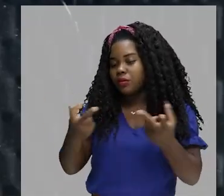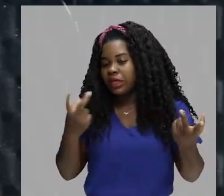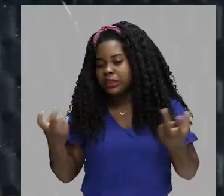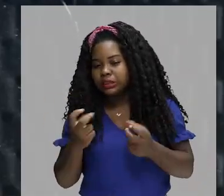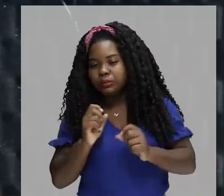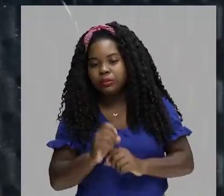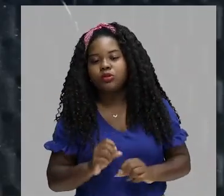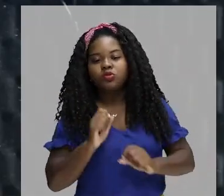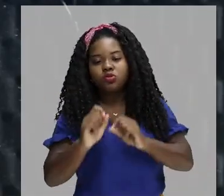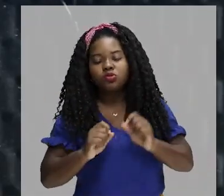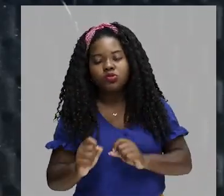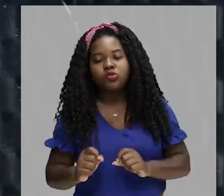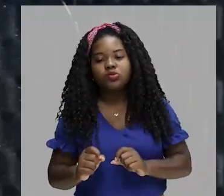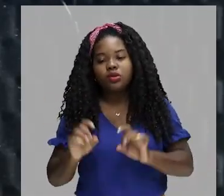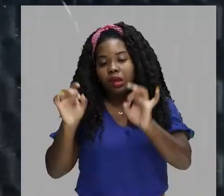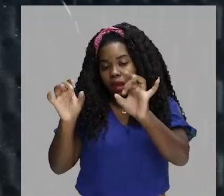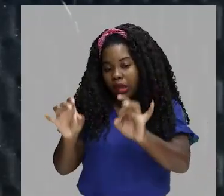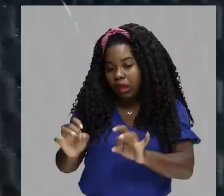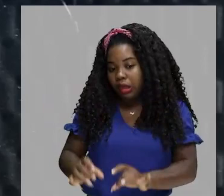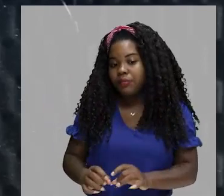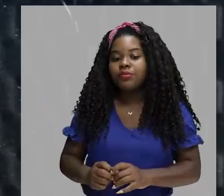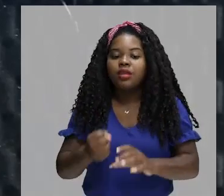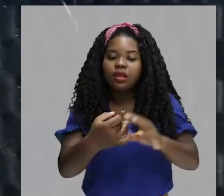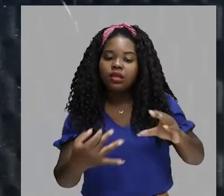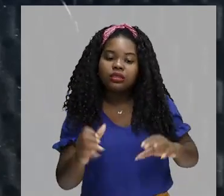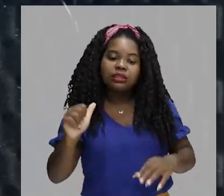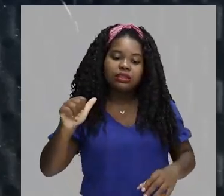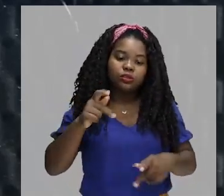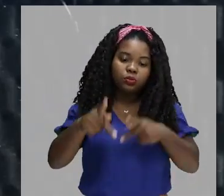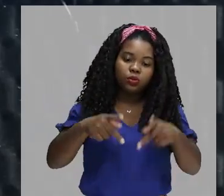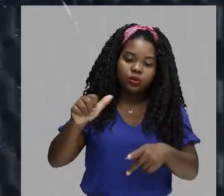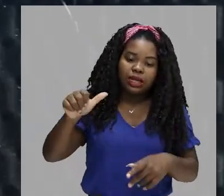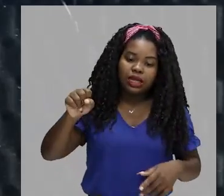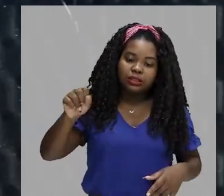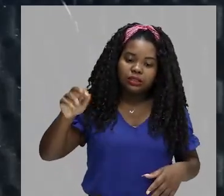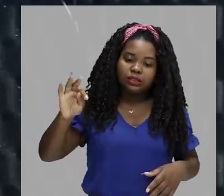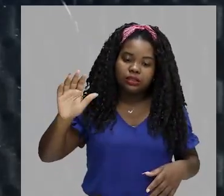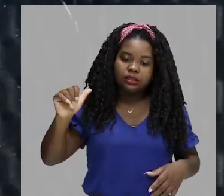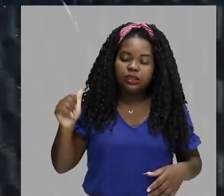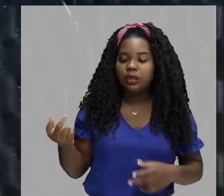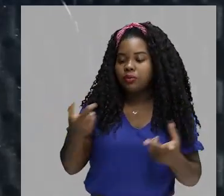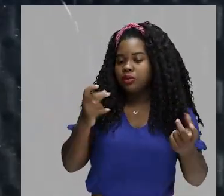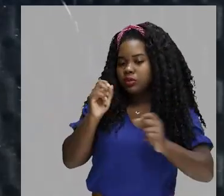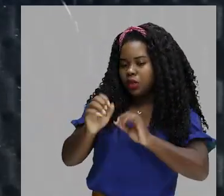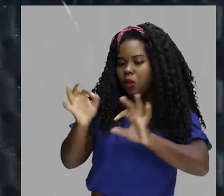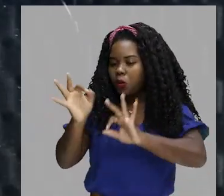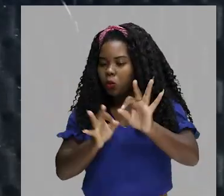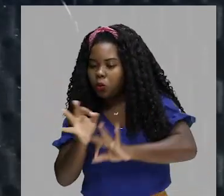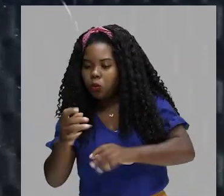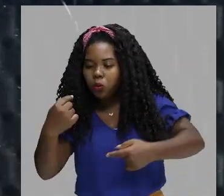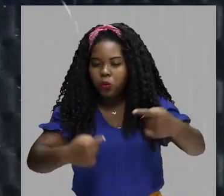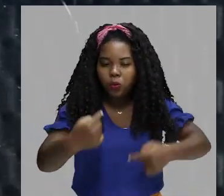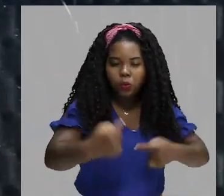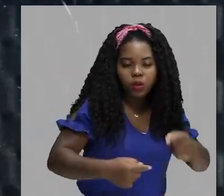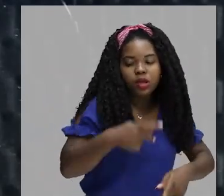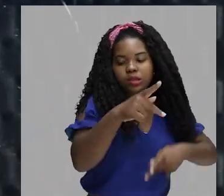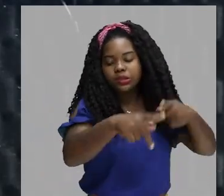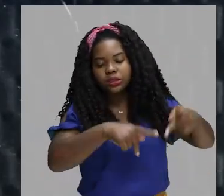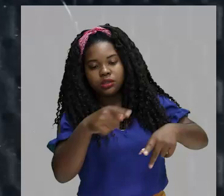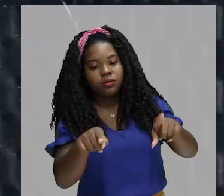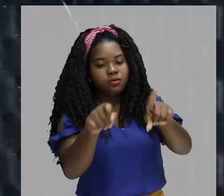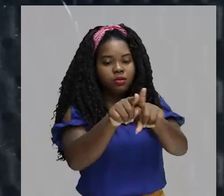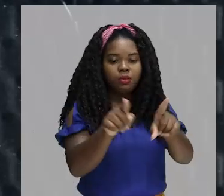específica as características dos aztecas, olhando a organização política desses povos,